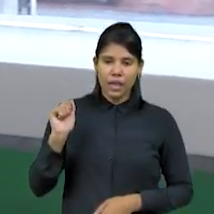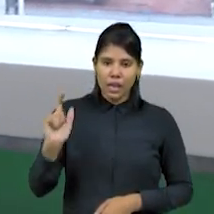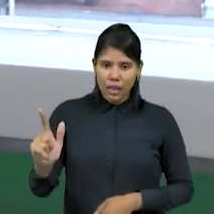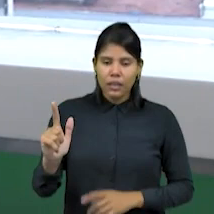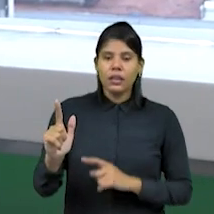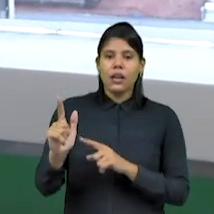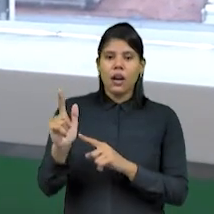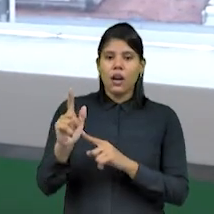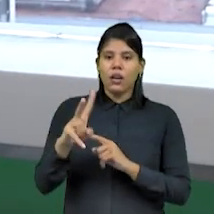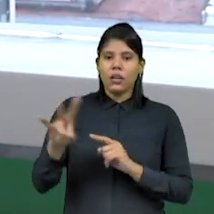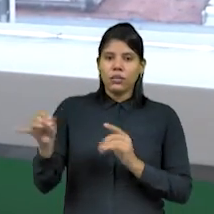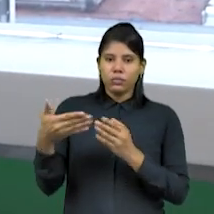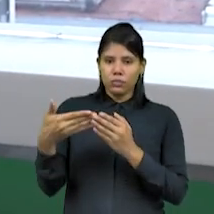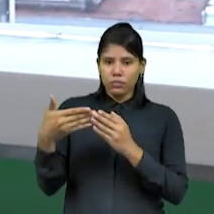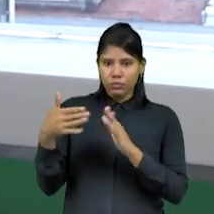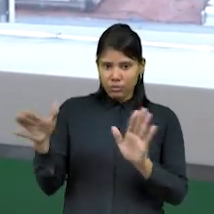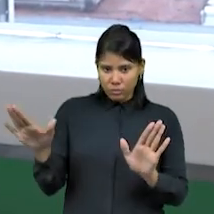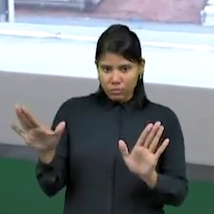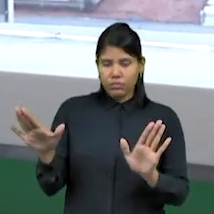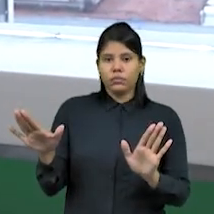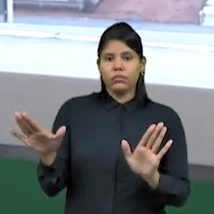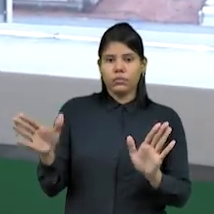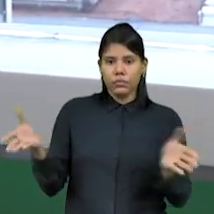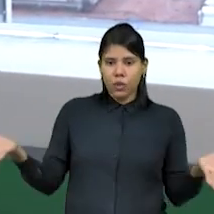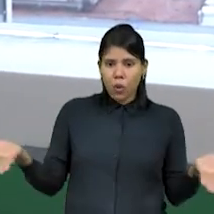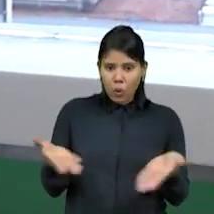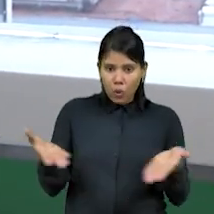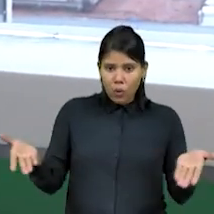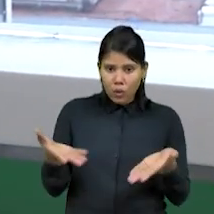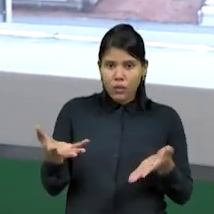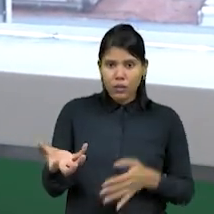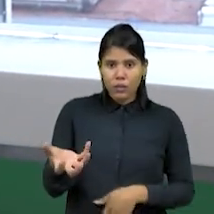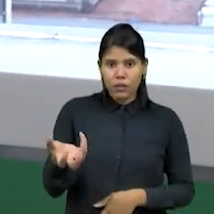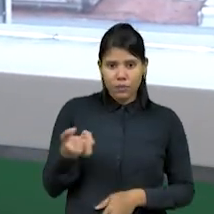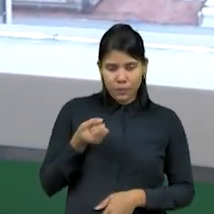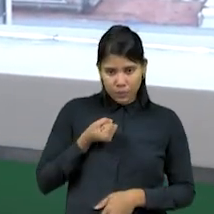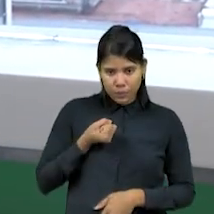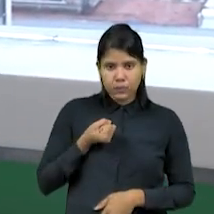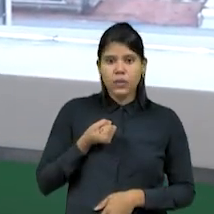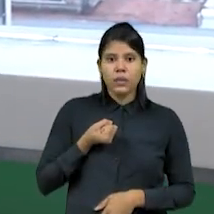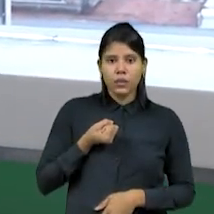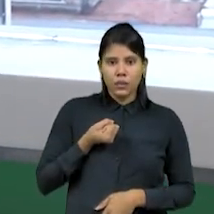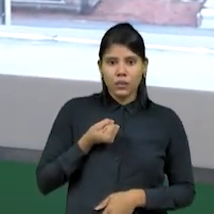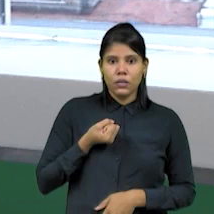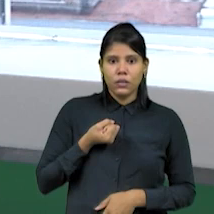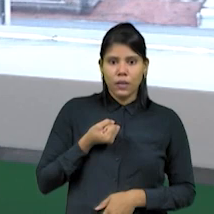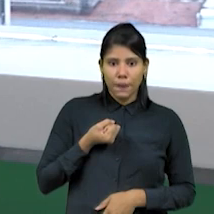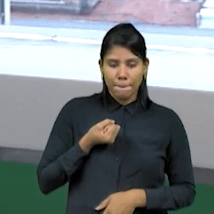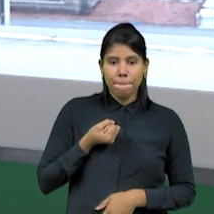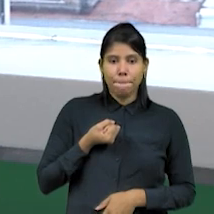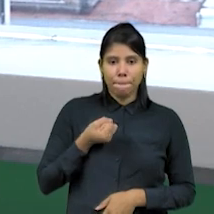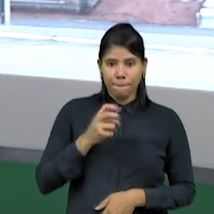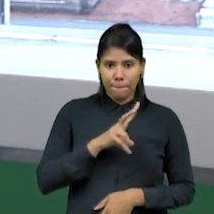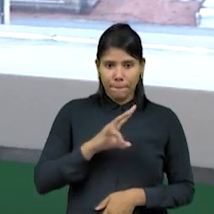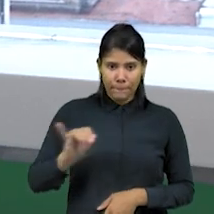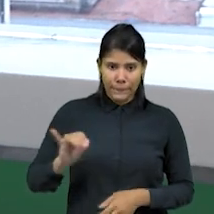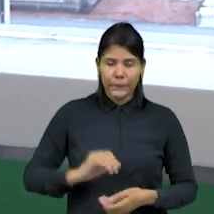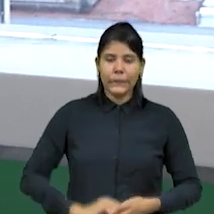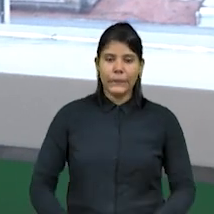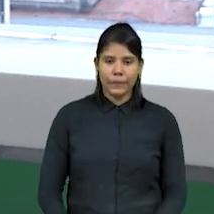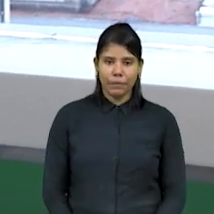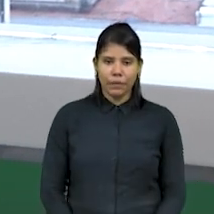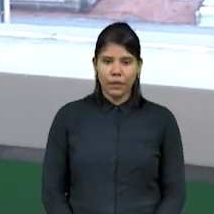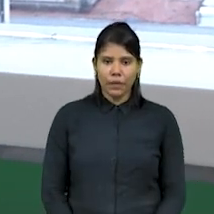do Imposto de Renda Pessoa Física. A restituição será paga a quem caiu na malha fina na declaração e já regularizou a situação.